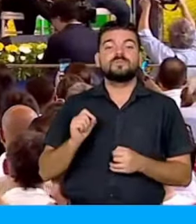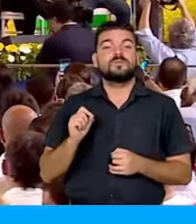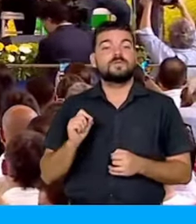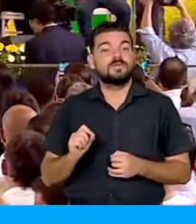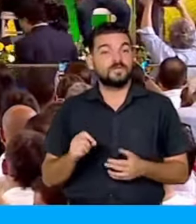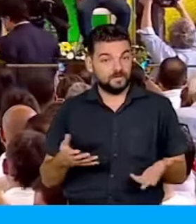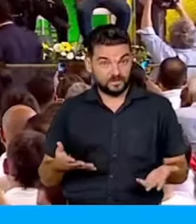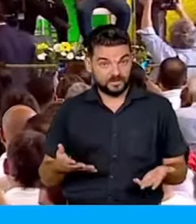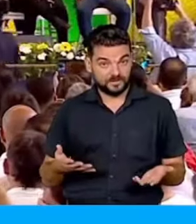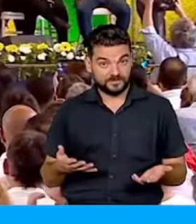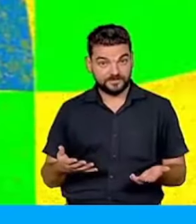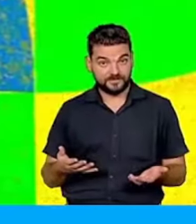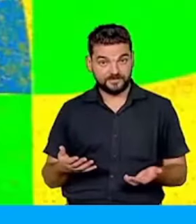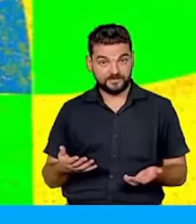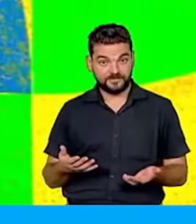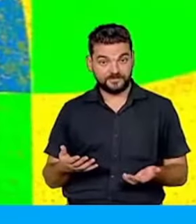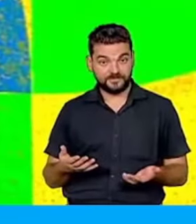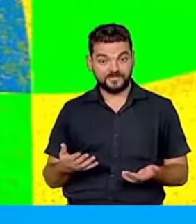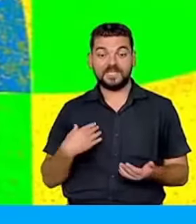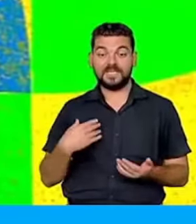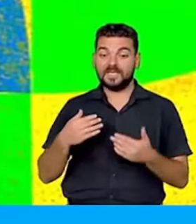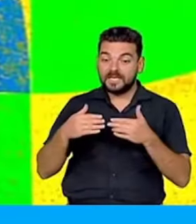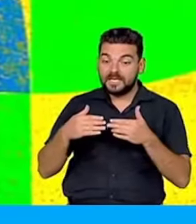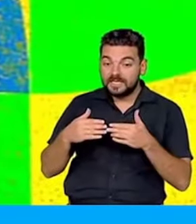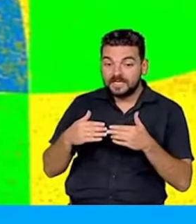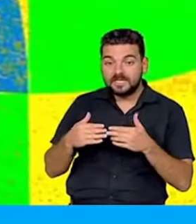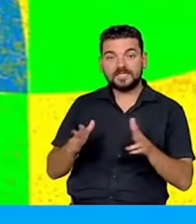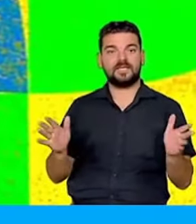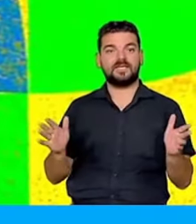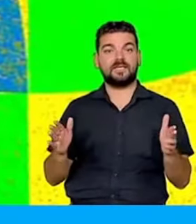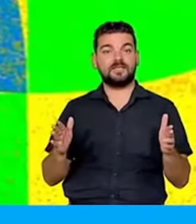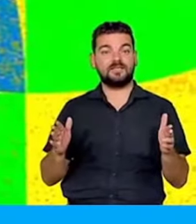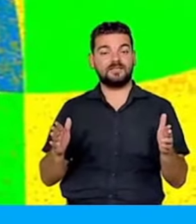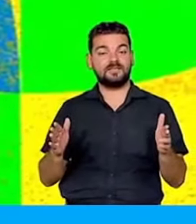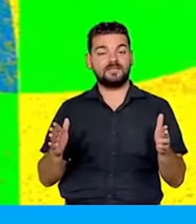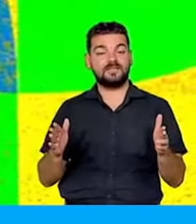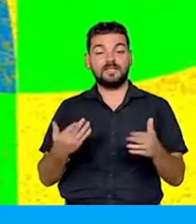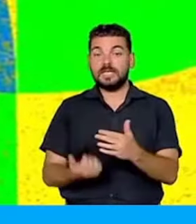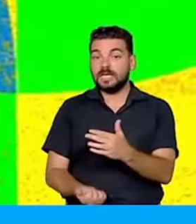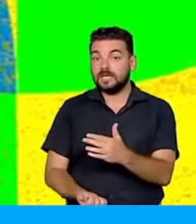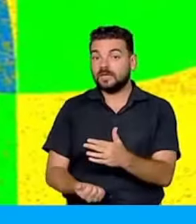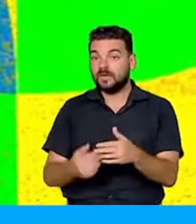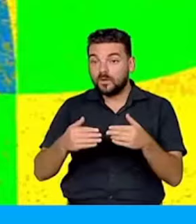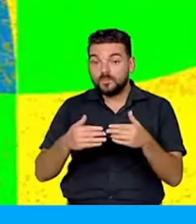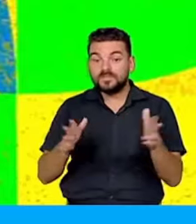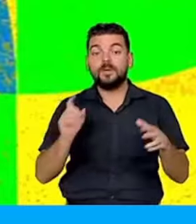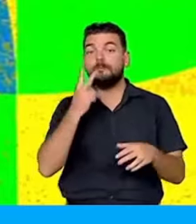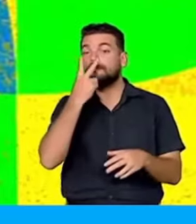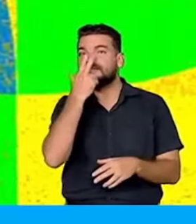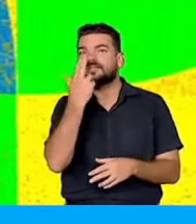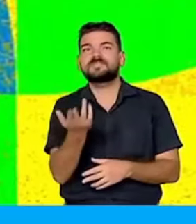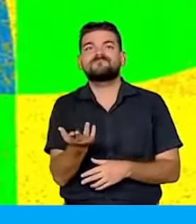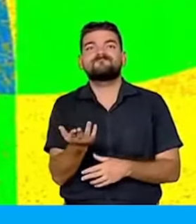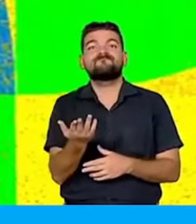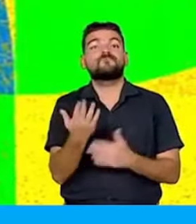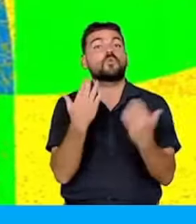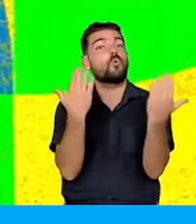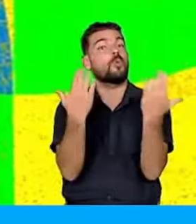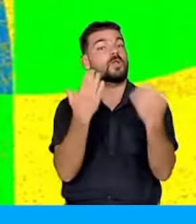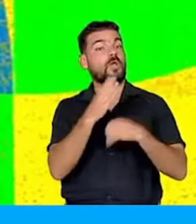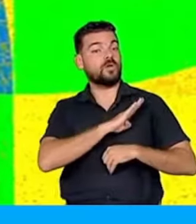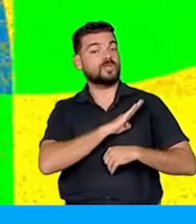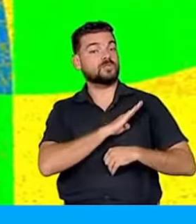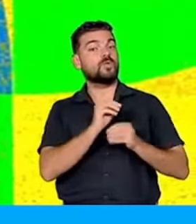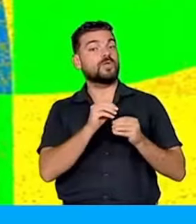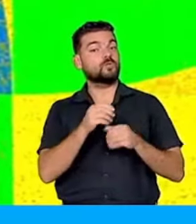é inaugurando o coração do